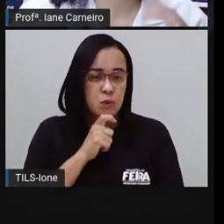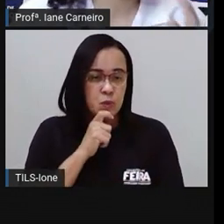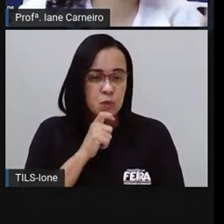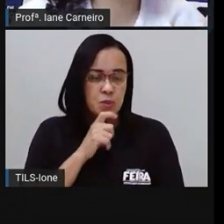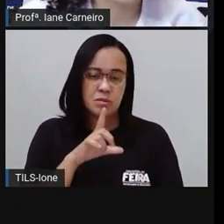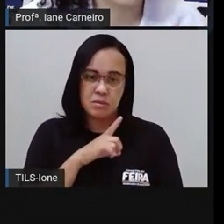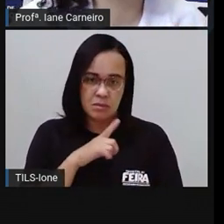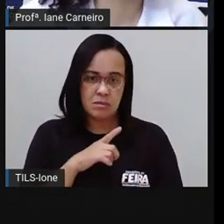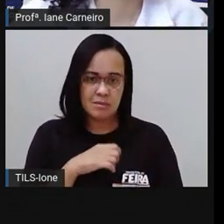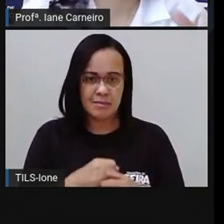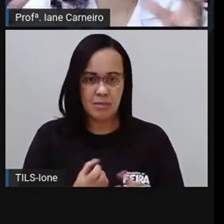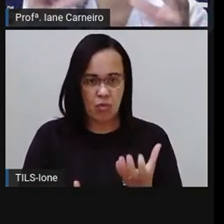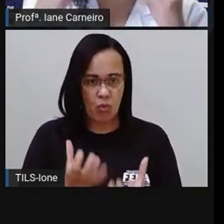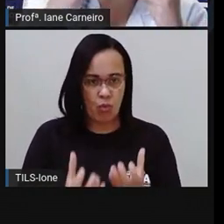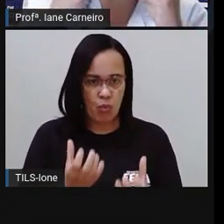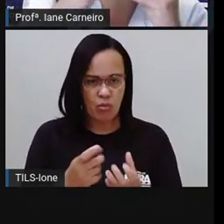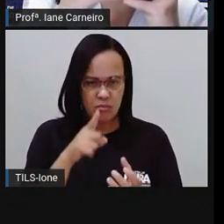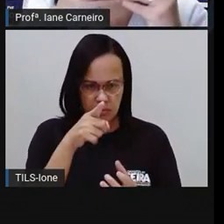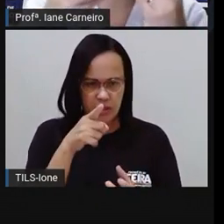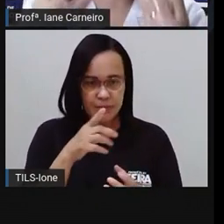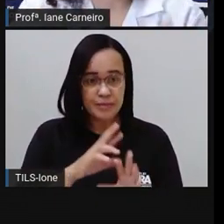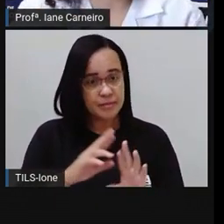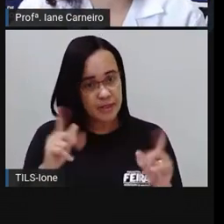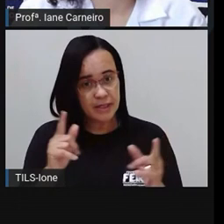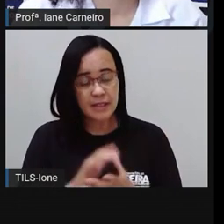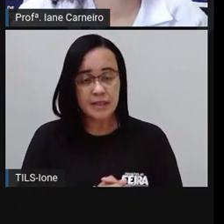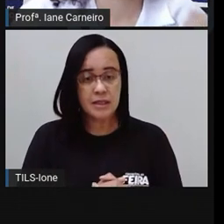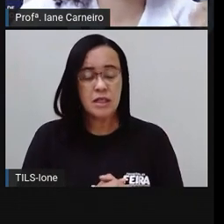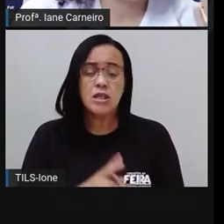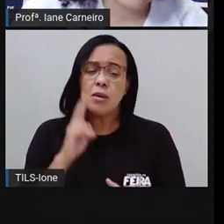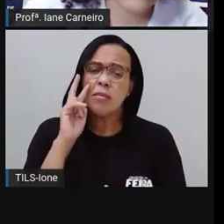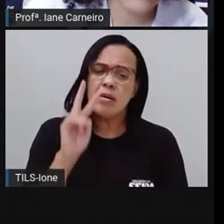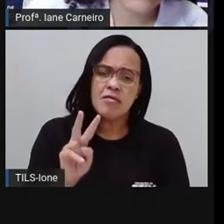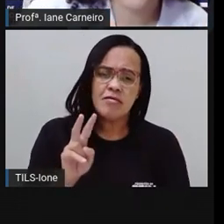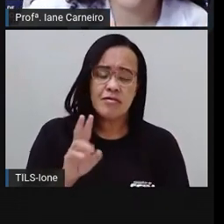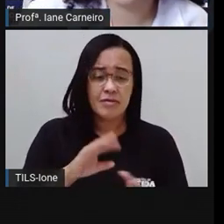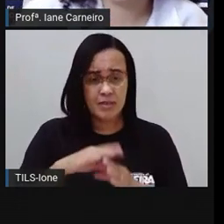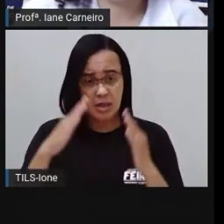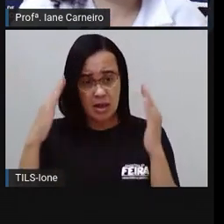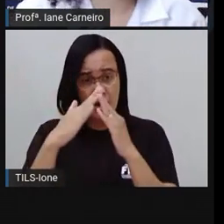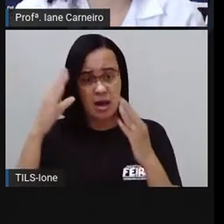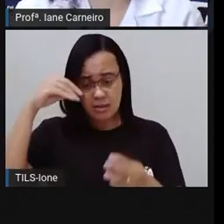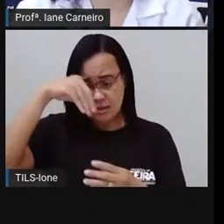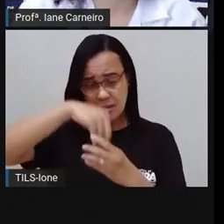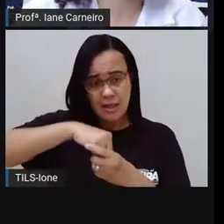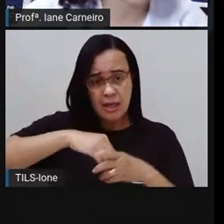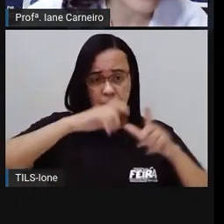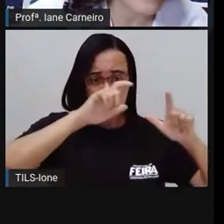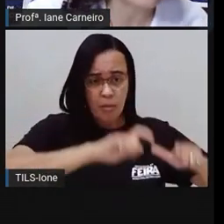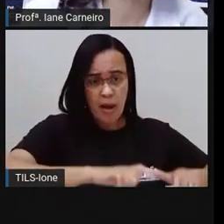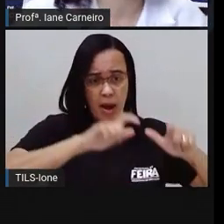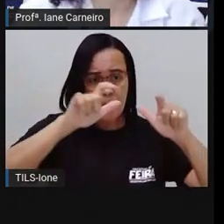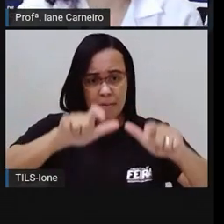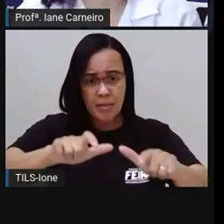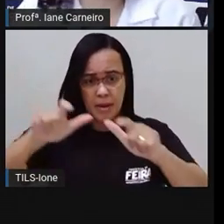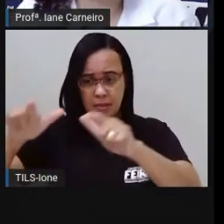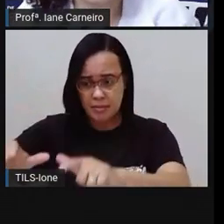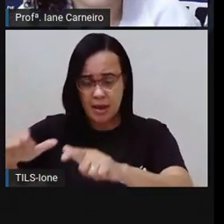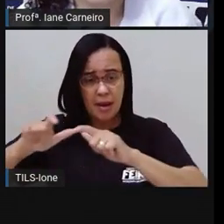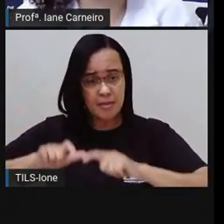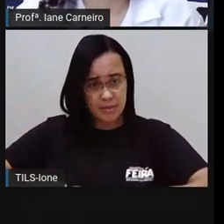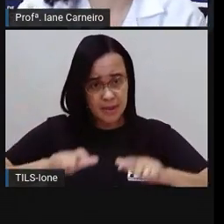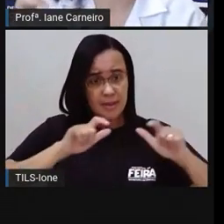Para a gente ver os cômodos que são as partes da casa. Então, numa casa vai ter o quarto, vai ter a